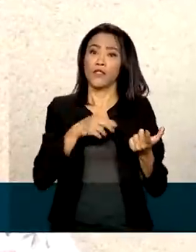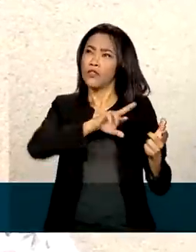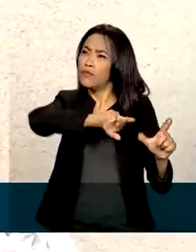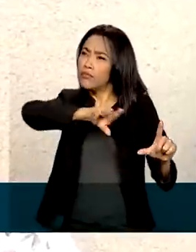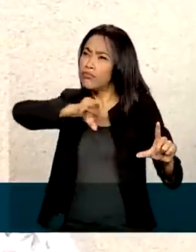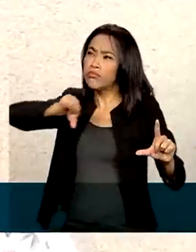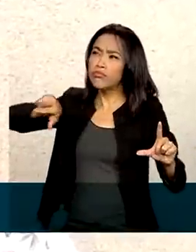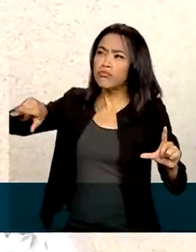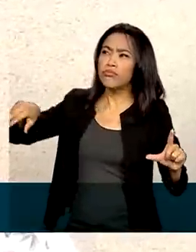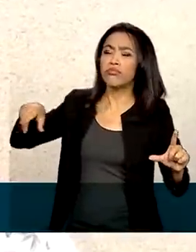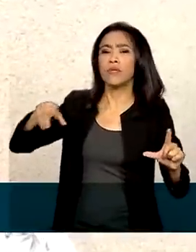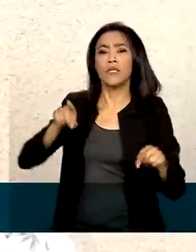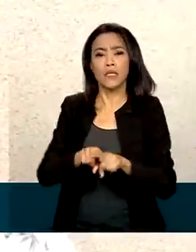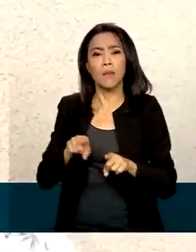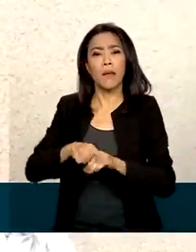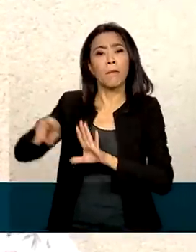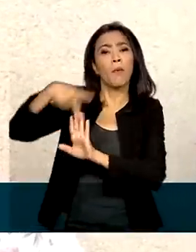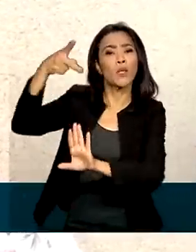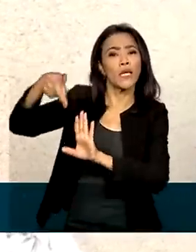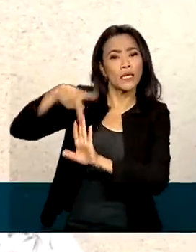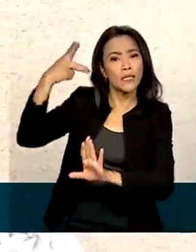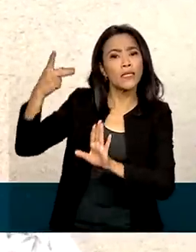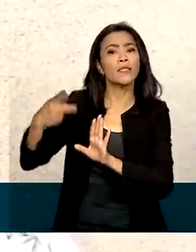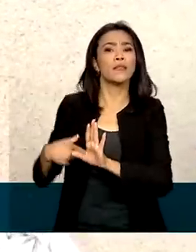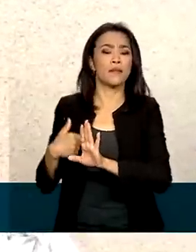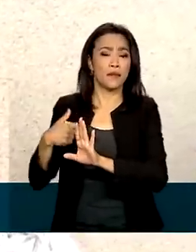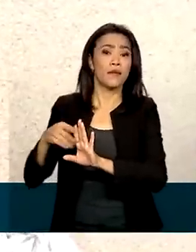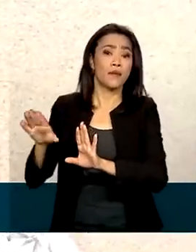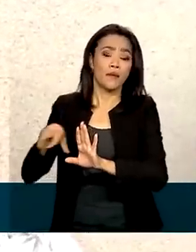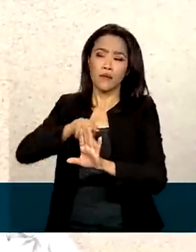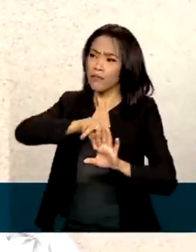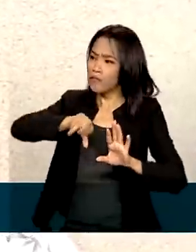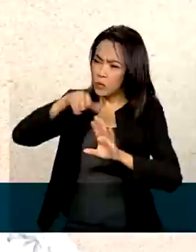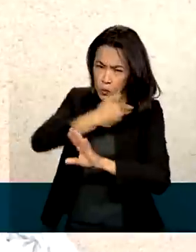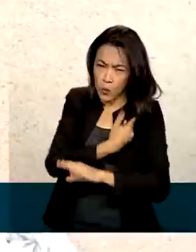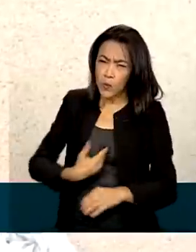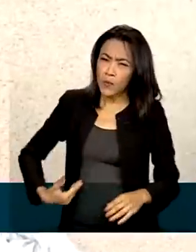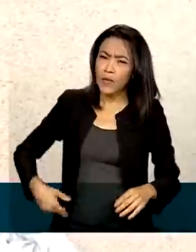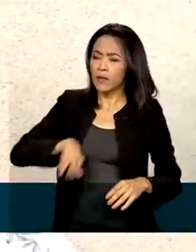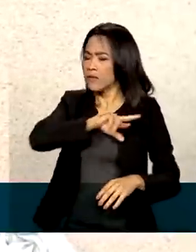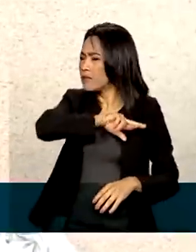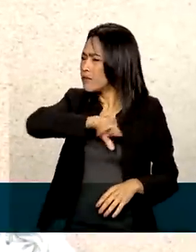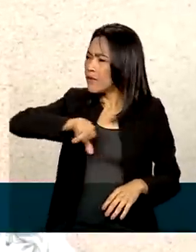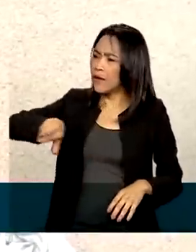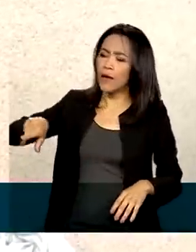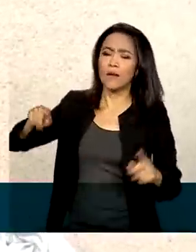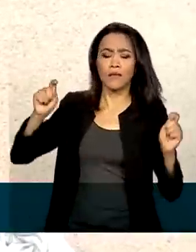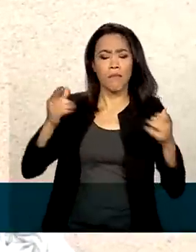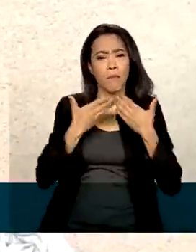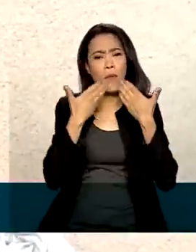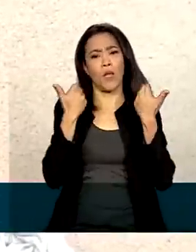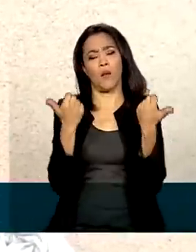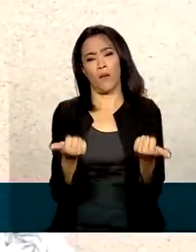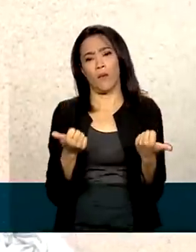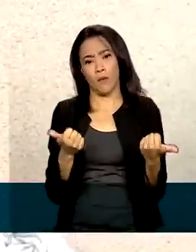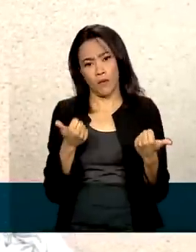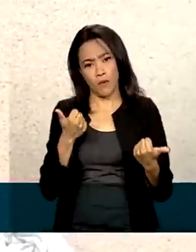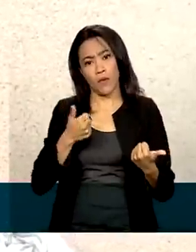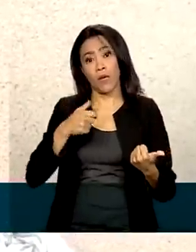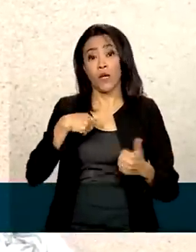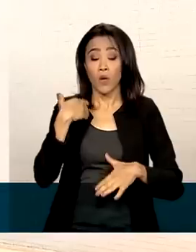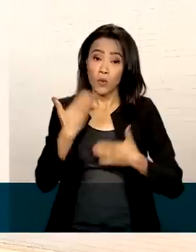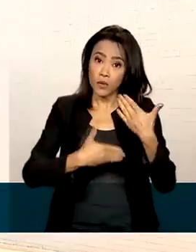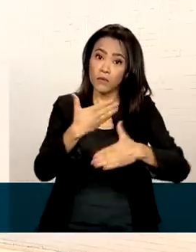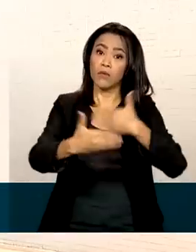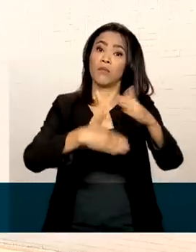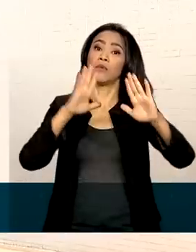portarias, NetEscola, CIAP. Então, com a conectividade boa, melhora muito, muito, muito o desempenho da